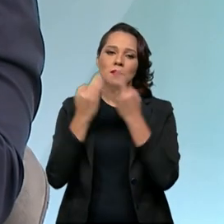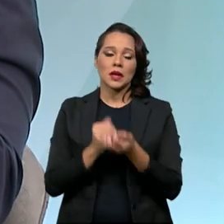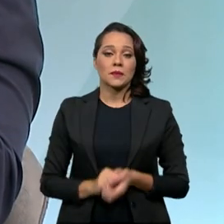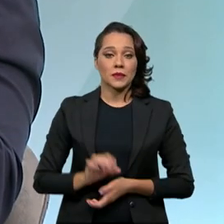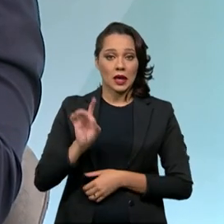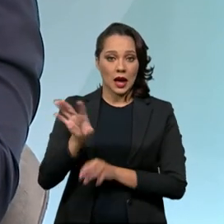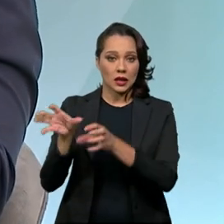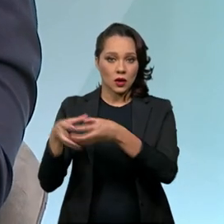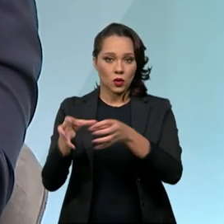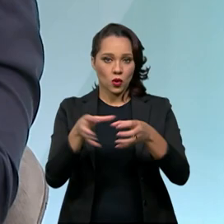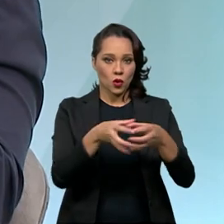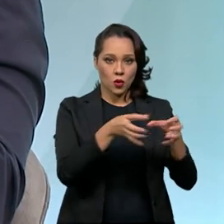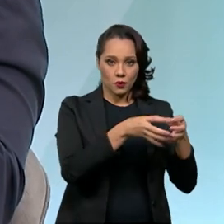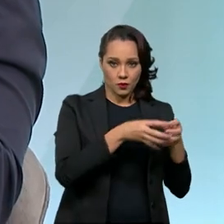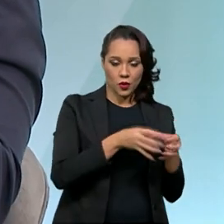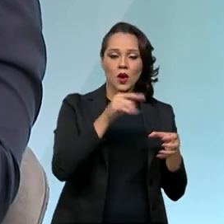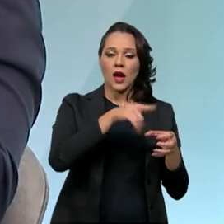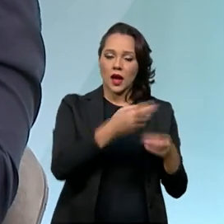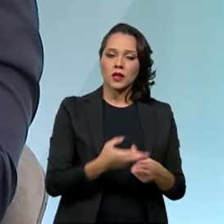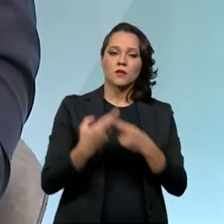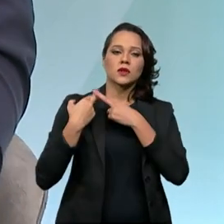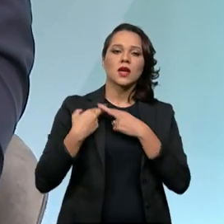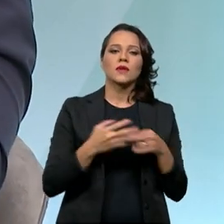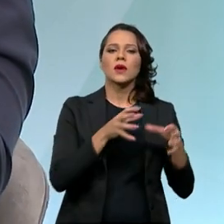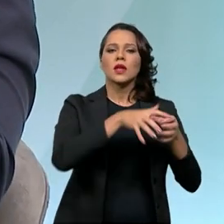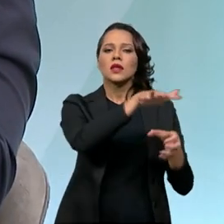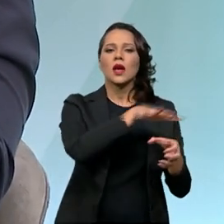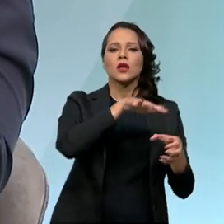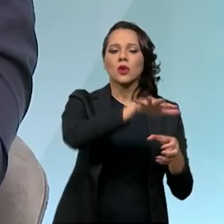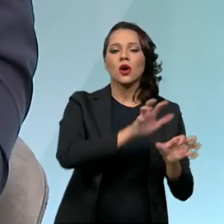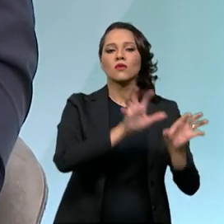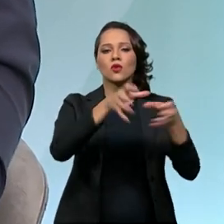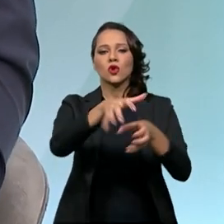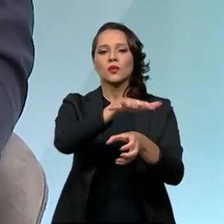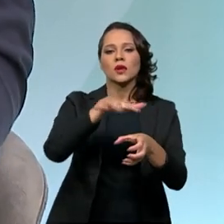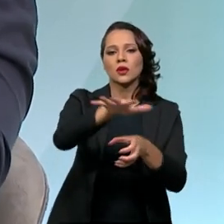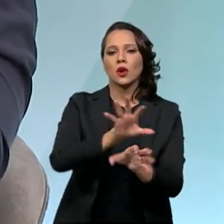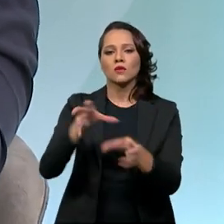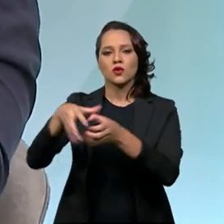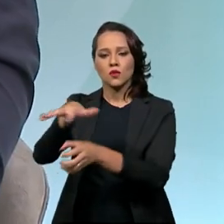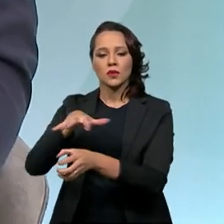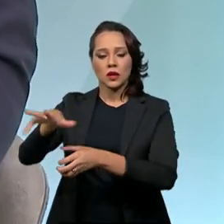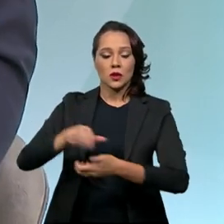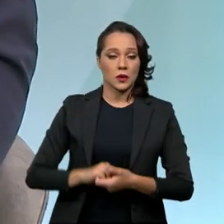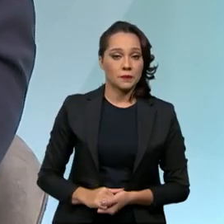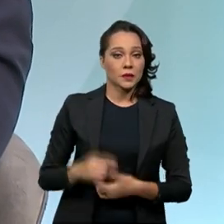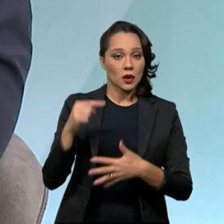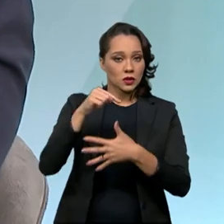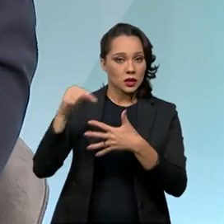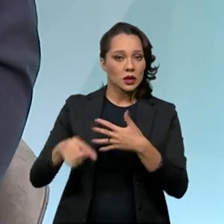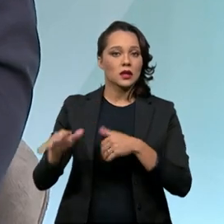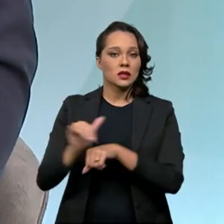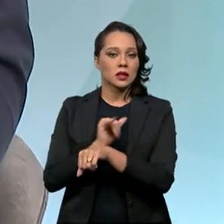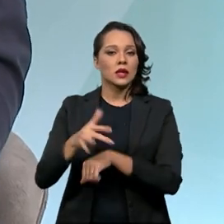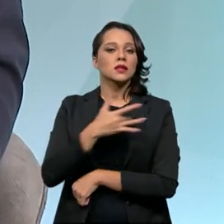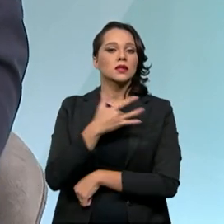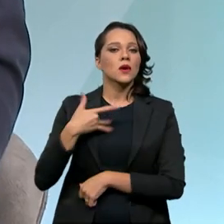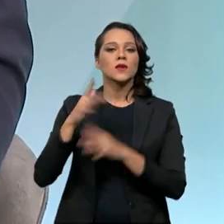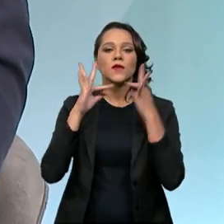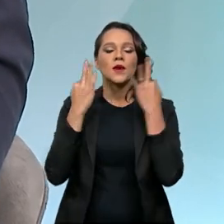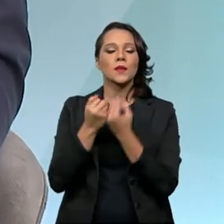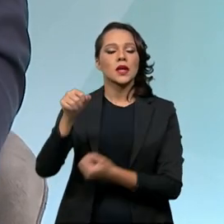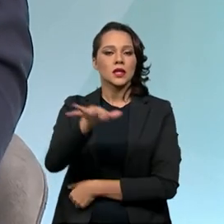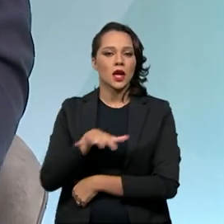E cada equipe daquela vai ser responsável por um determinado território. E um dos critérios da estratégia de saúde da família é a